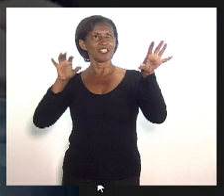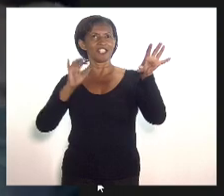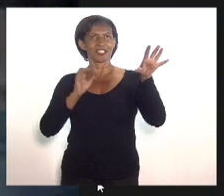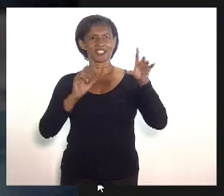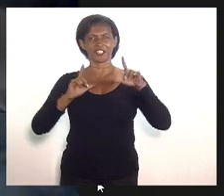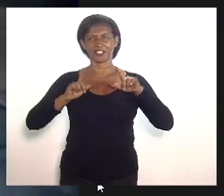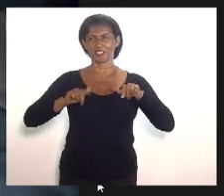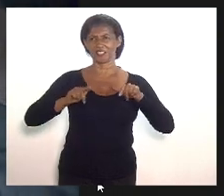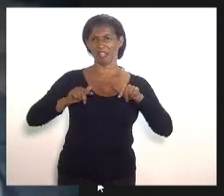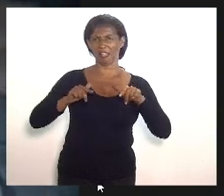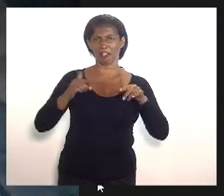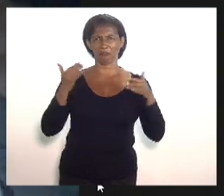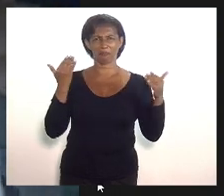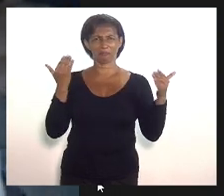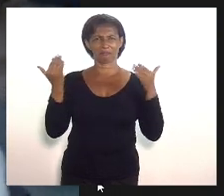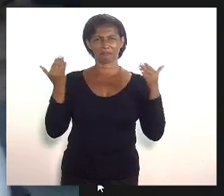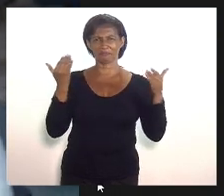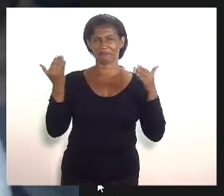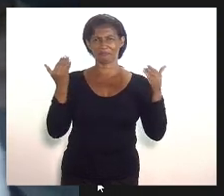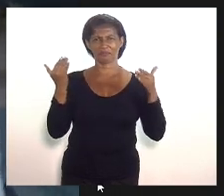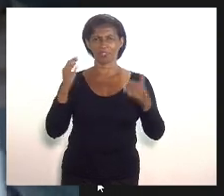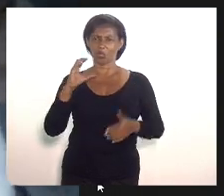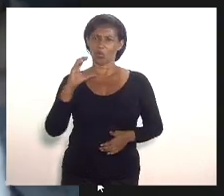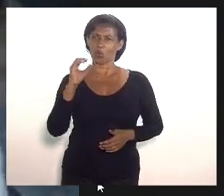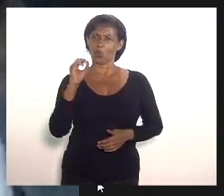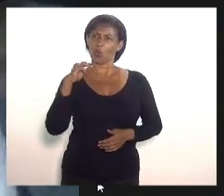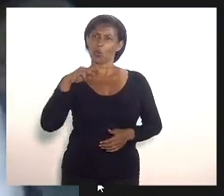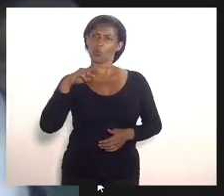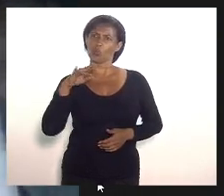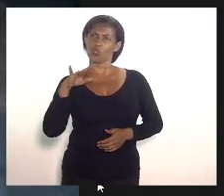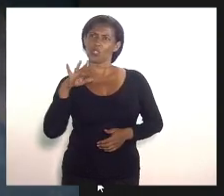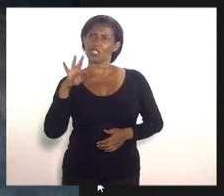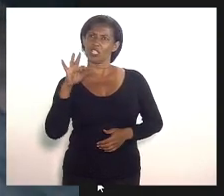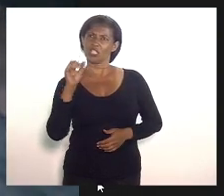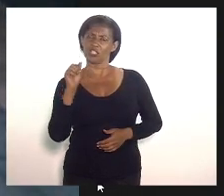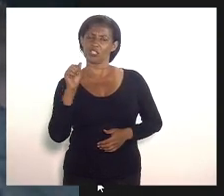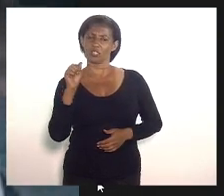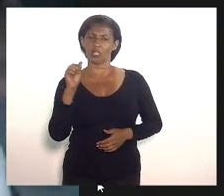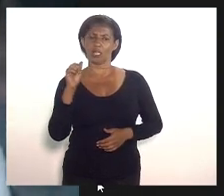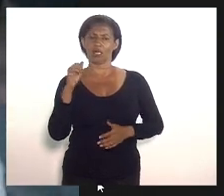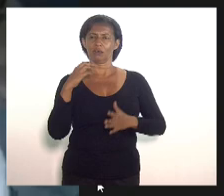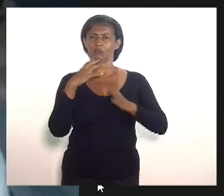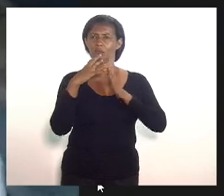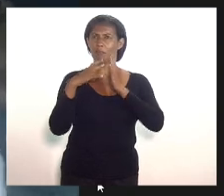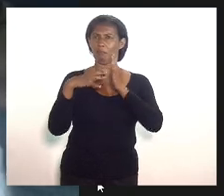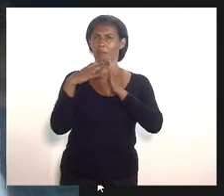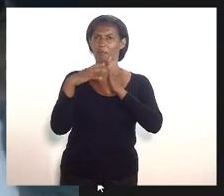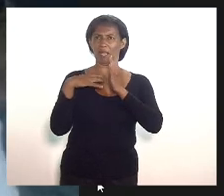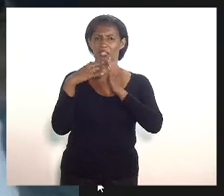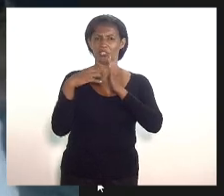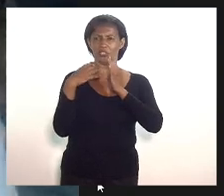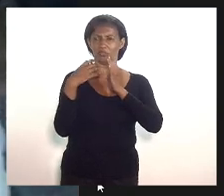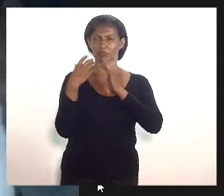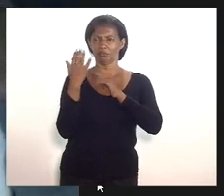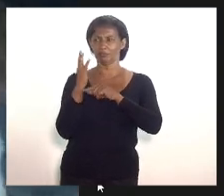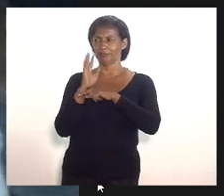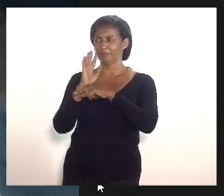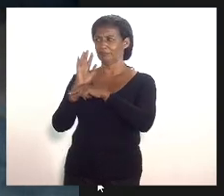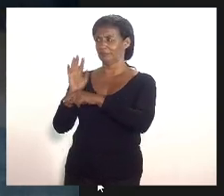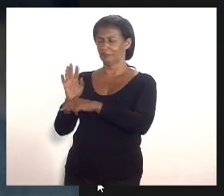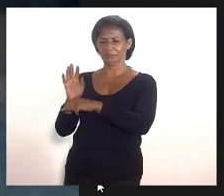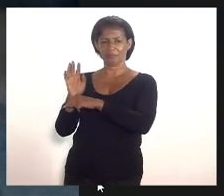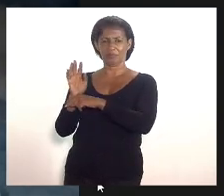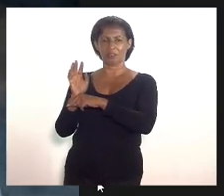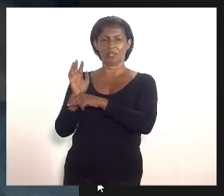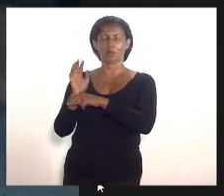é isso mesmo comunista do partido que defende por mais paradoxal que